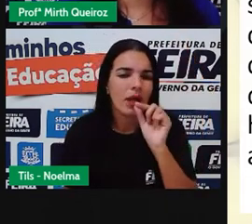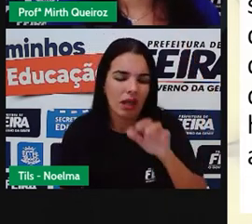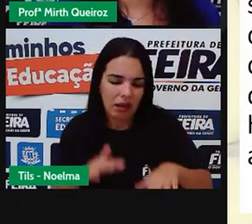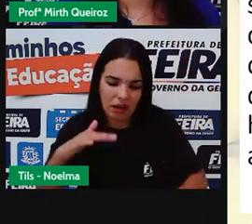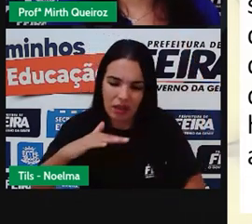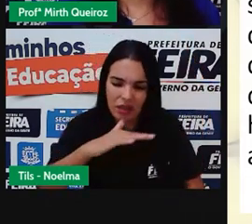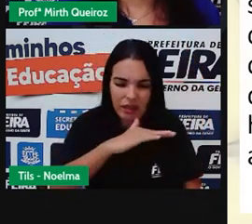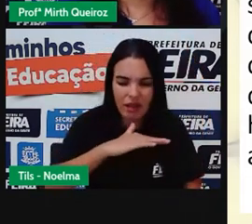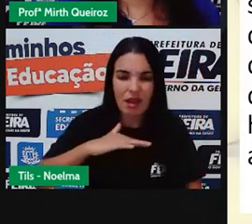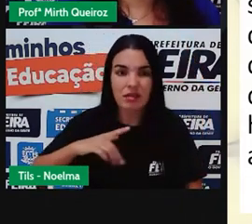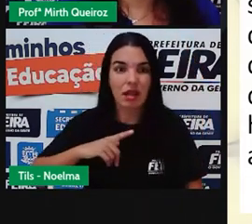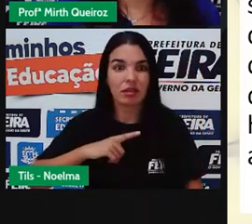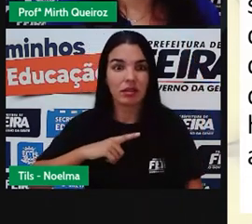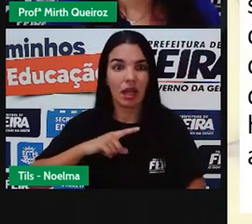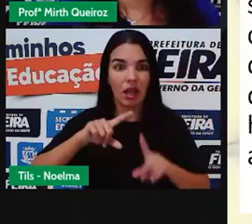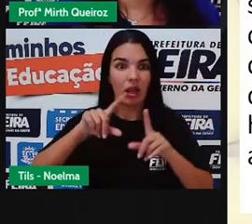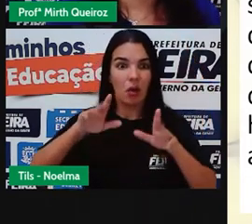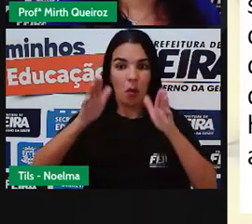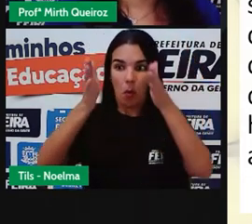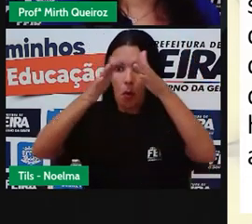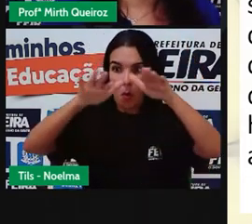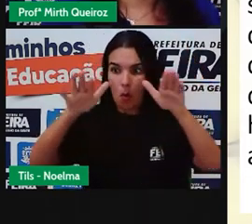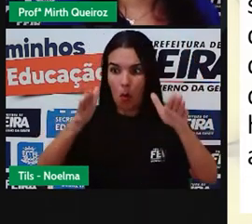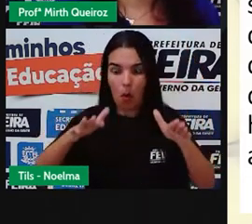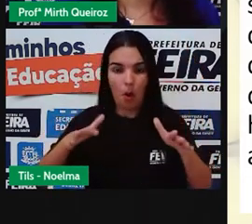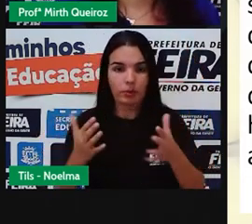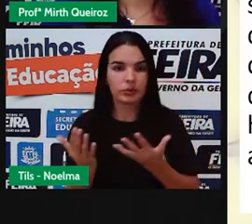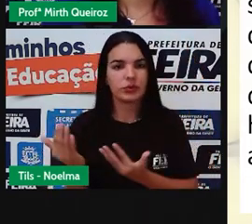corpo aí de um jovem.